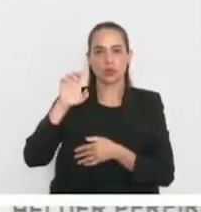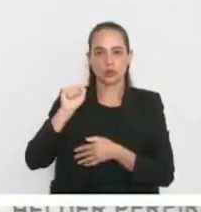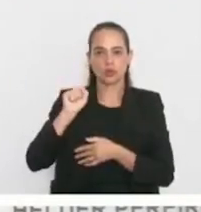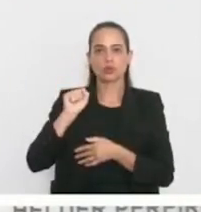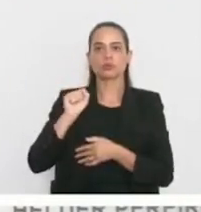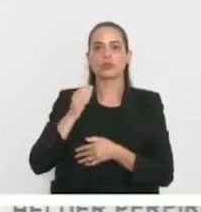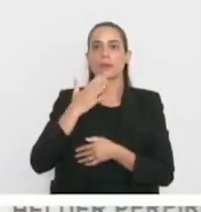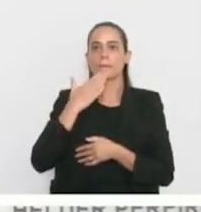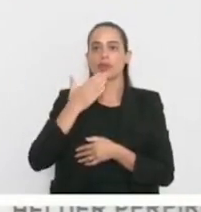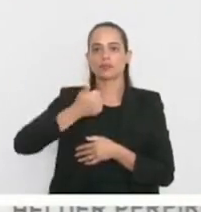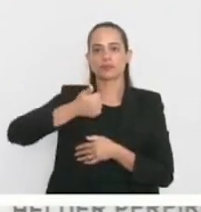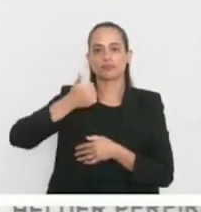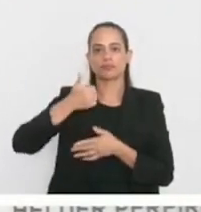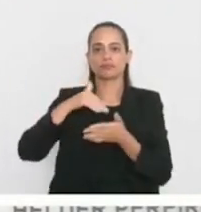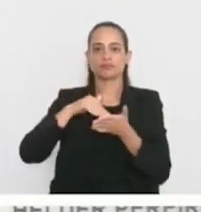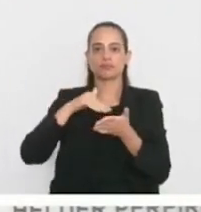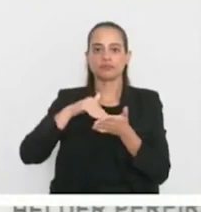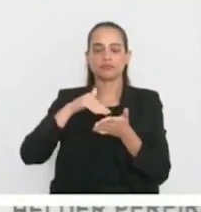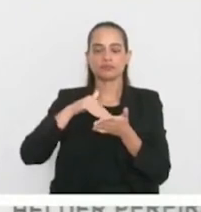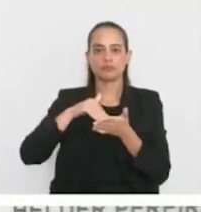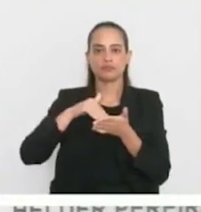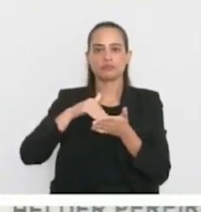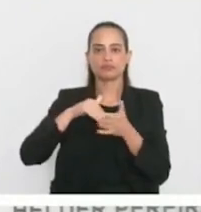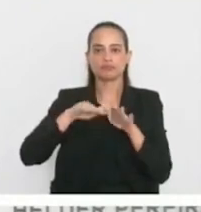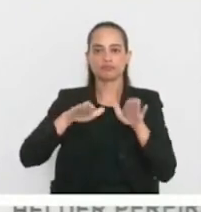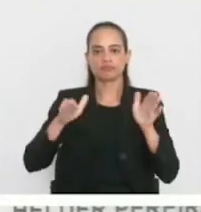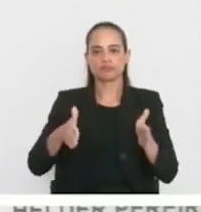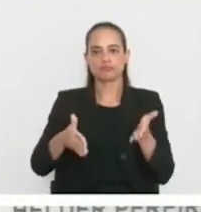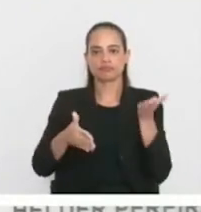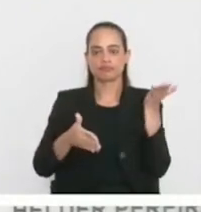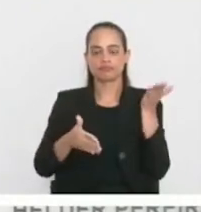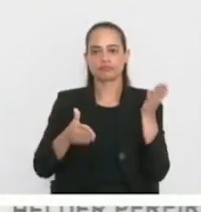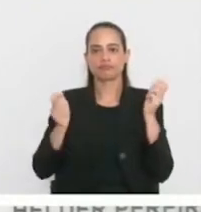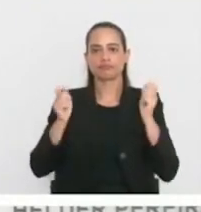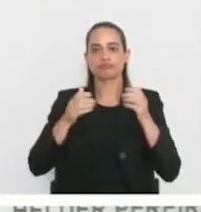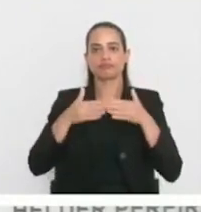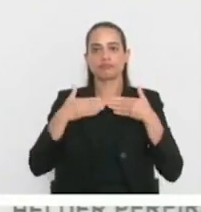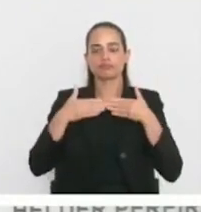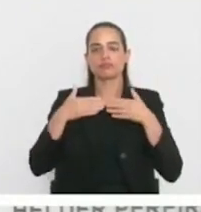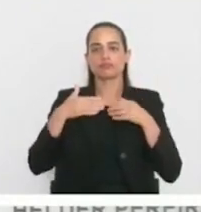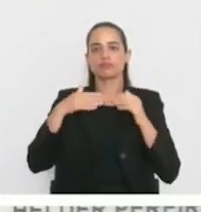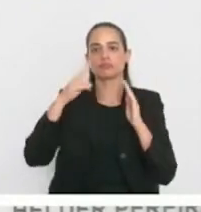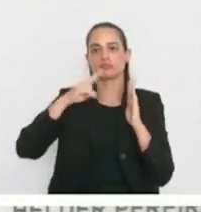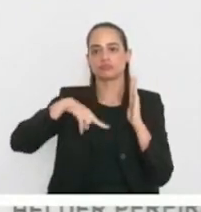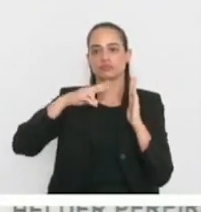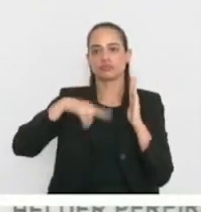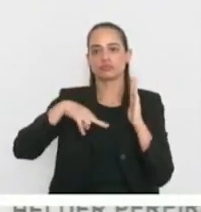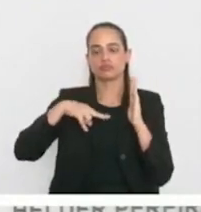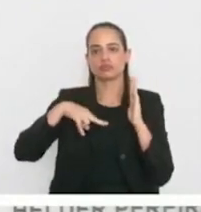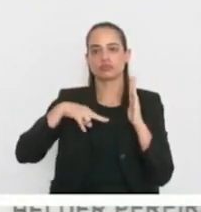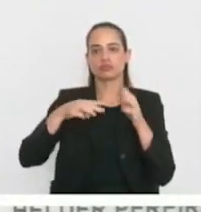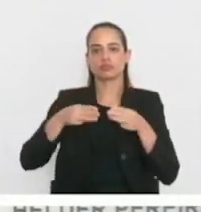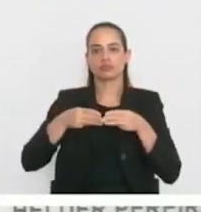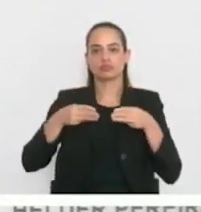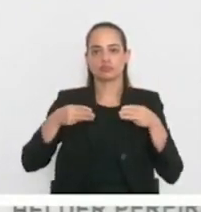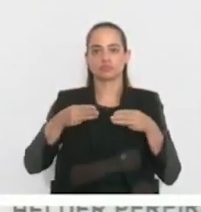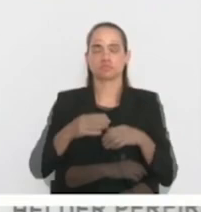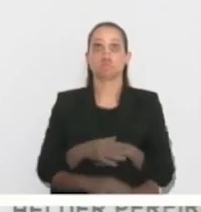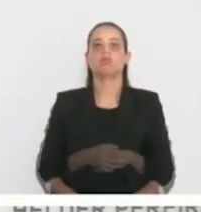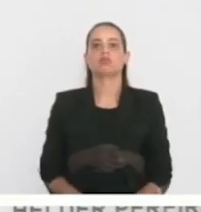secretário, ou secretário da mesa, e fazer a leitura da moção.